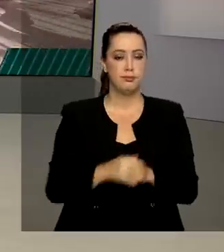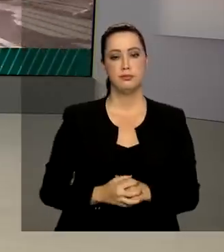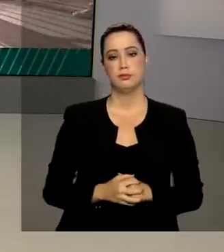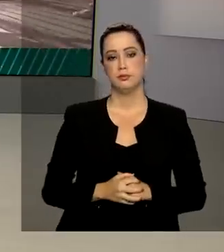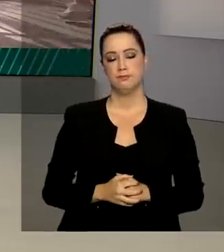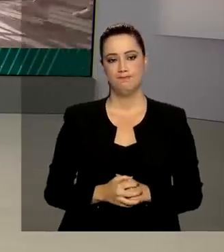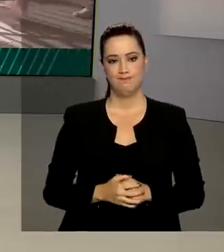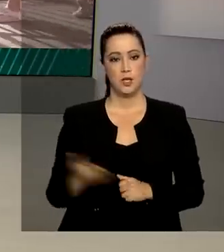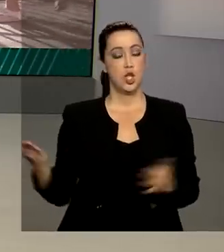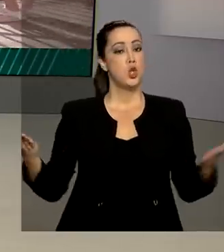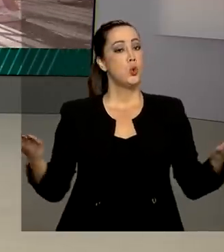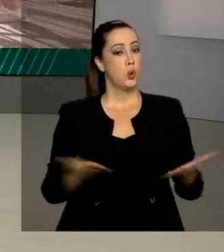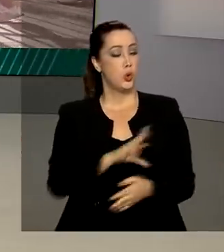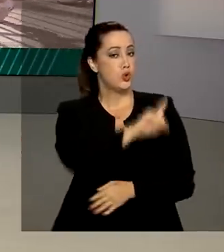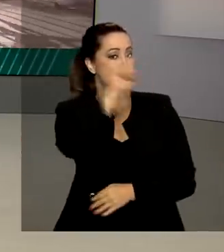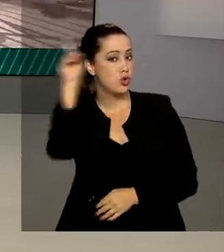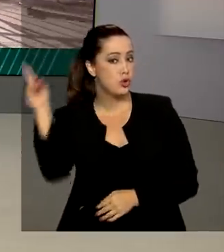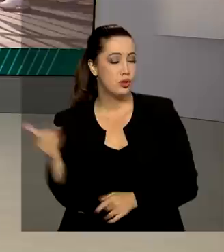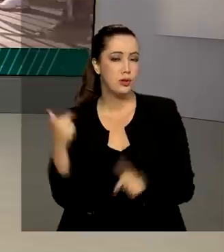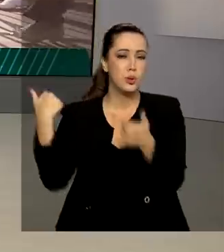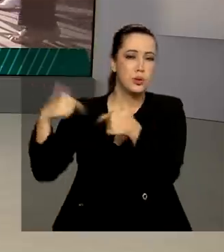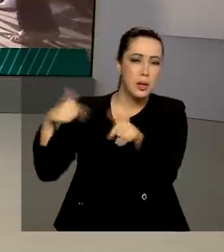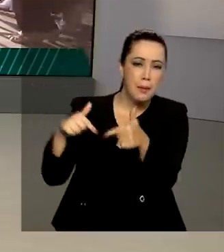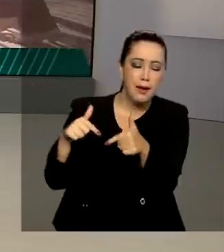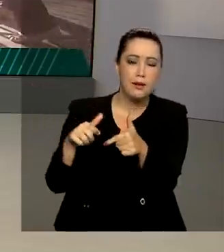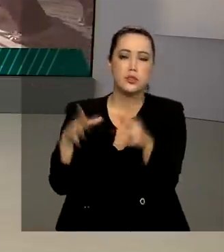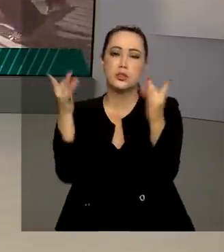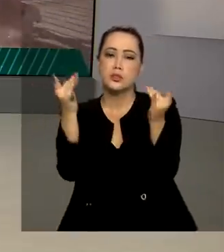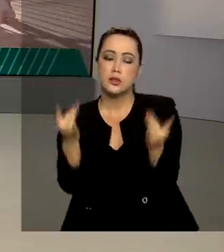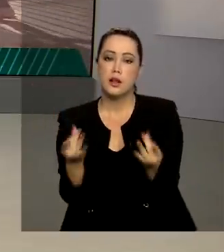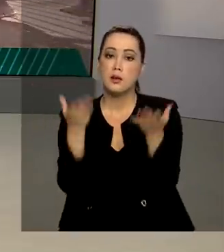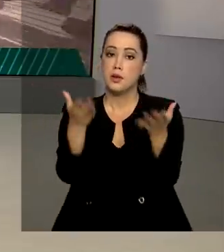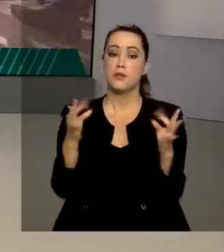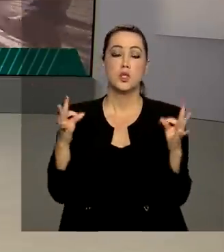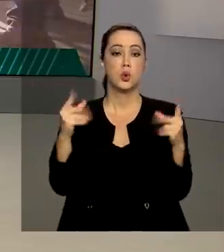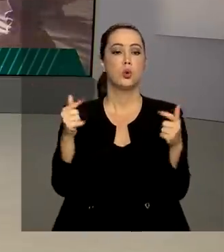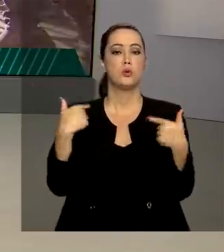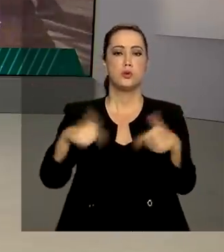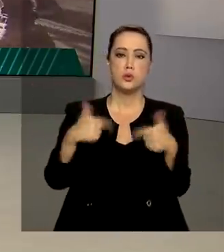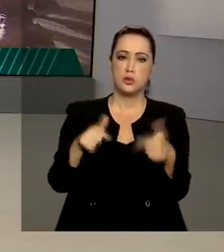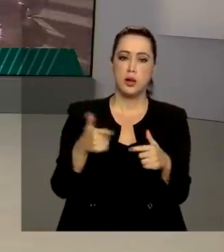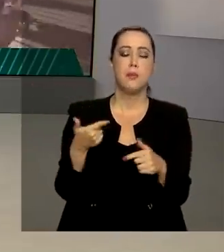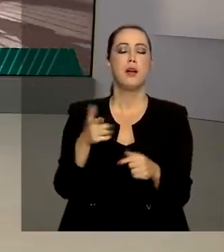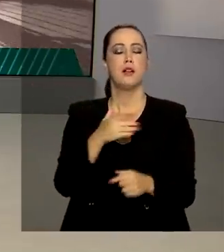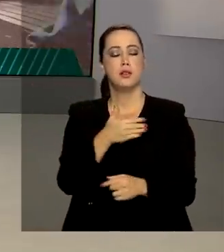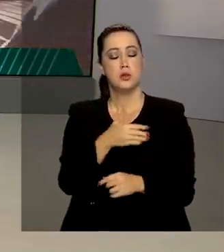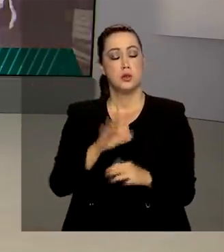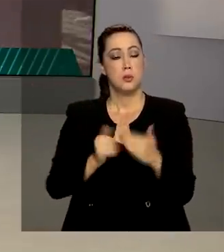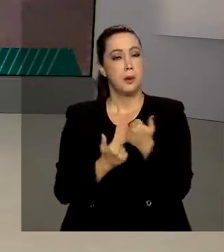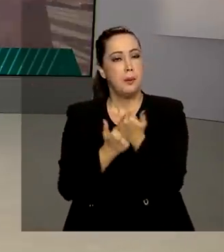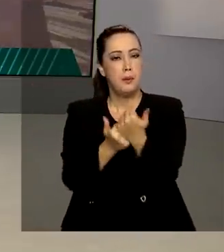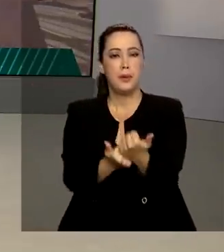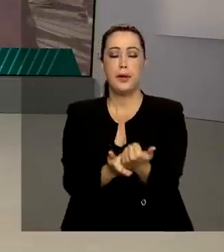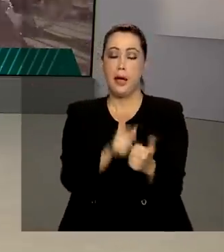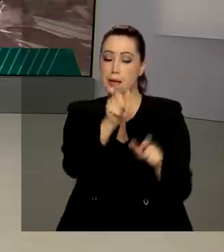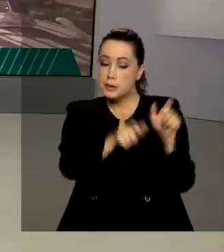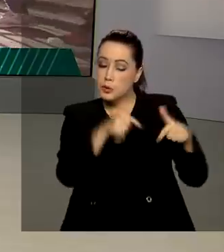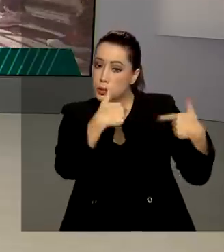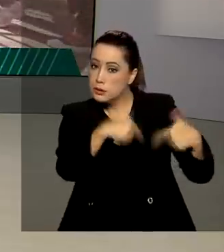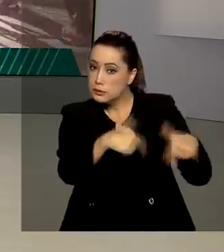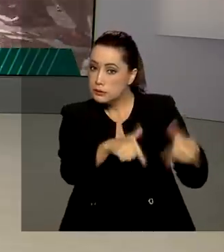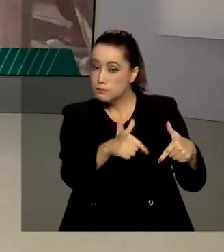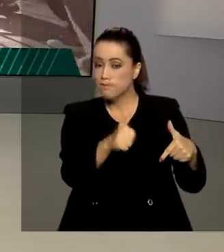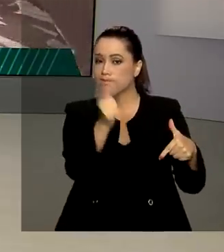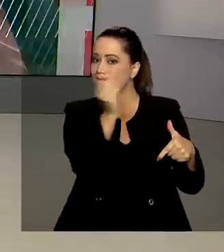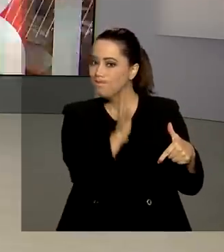E hoje, dia do trabalho, a gente detalha pra você todas as medidas já adotadas para apoiar o trabalhador brasileiro.